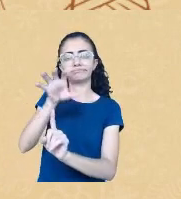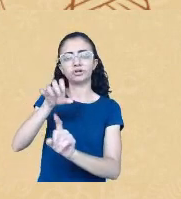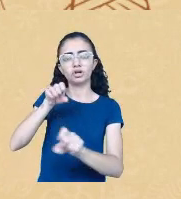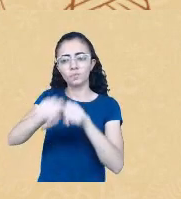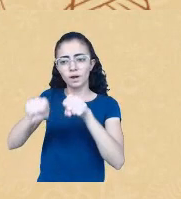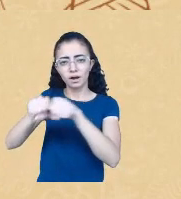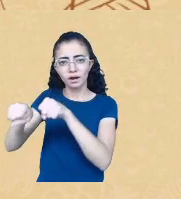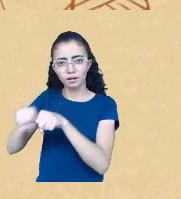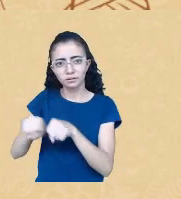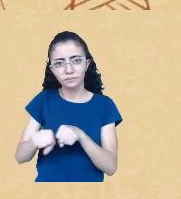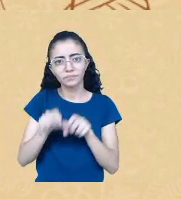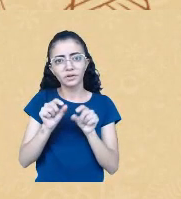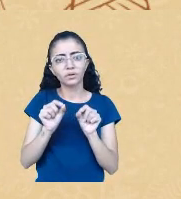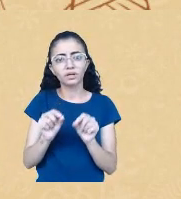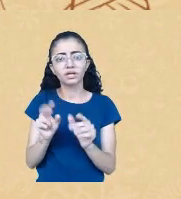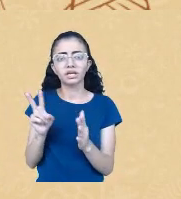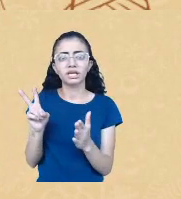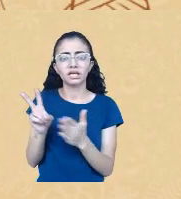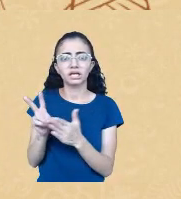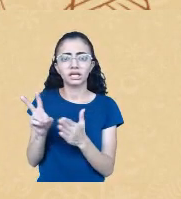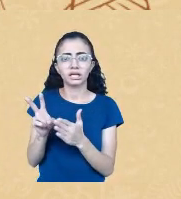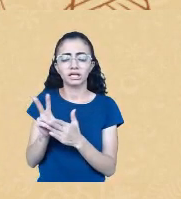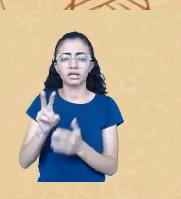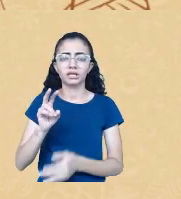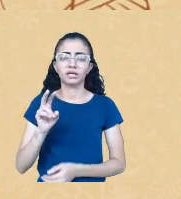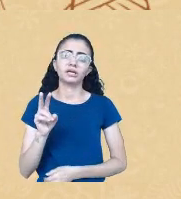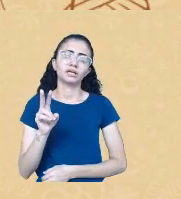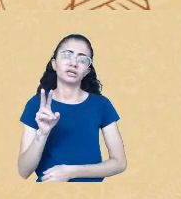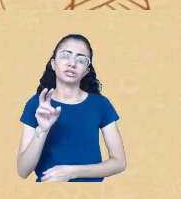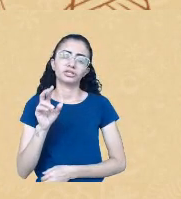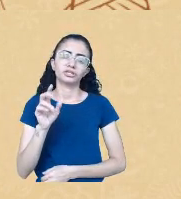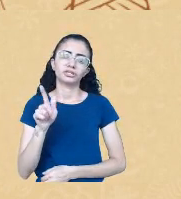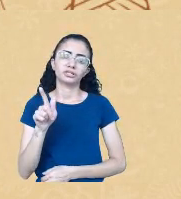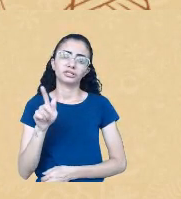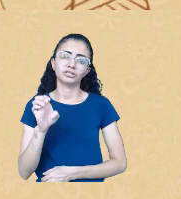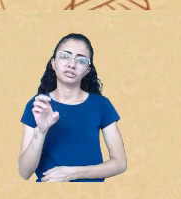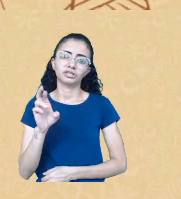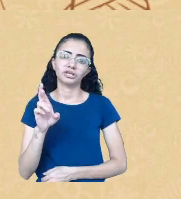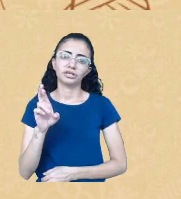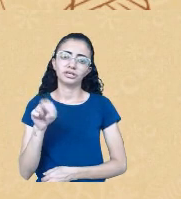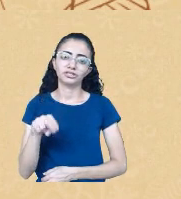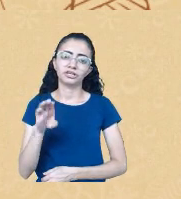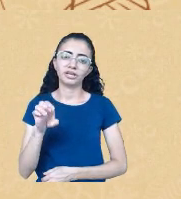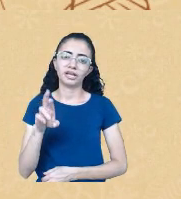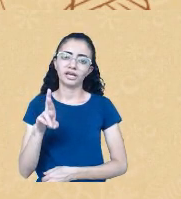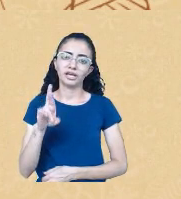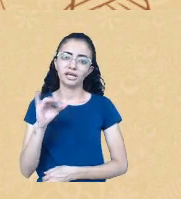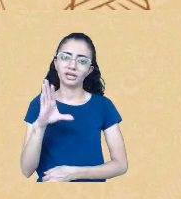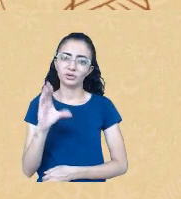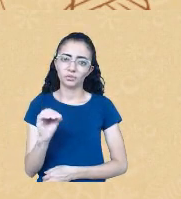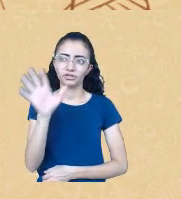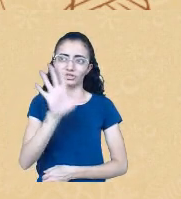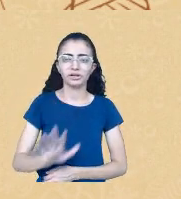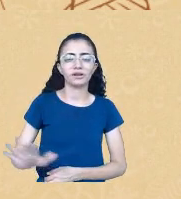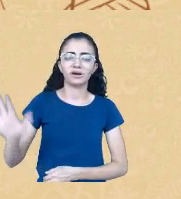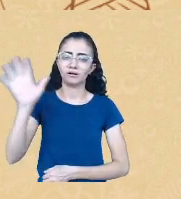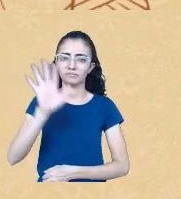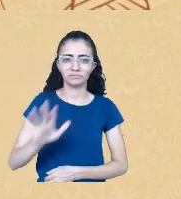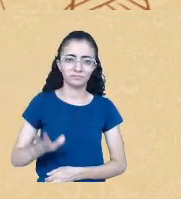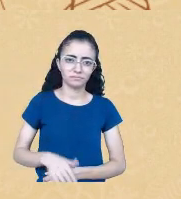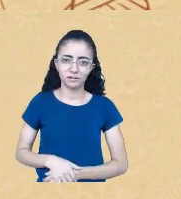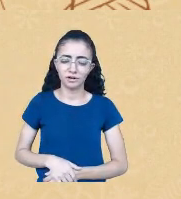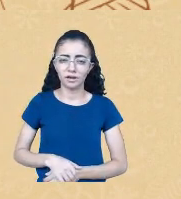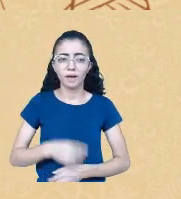Sempre que eu falar índio genérico, vocês pensam em as aspas mentais aí, né? É que a gente não utiliza esse termo, né? Politicamente, nós utilizamos